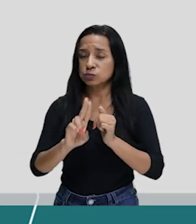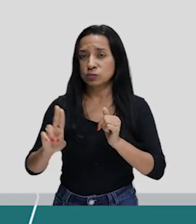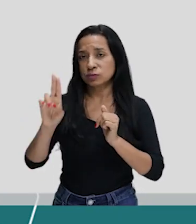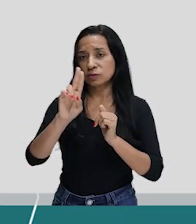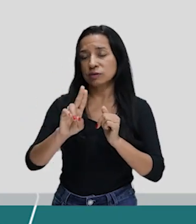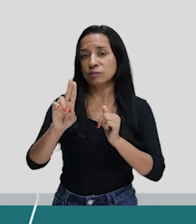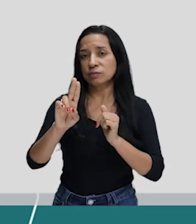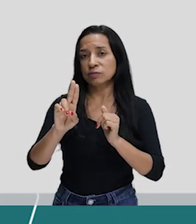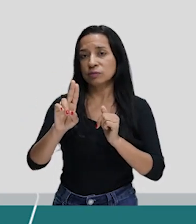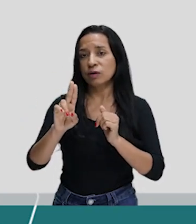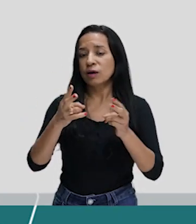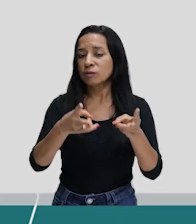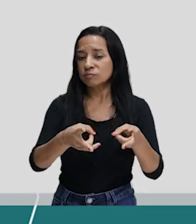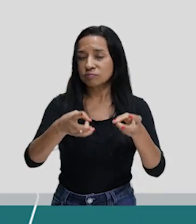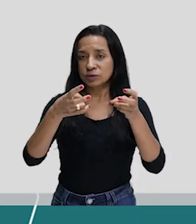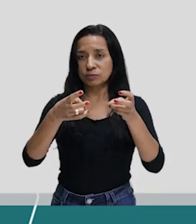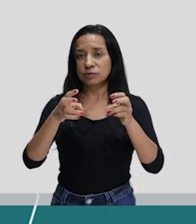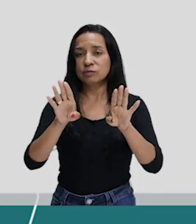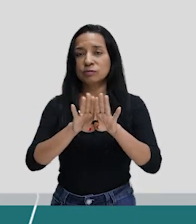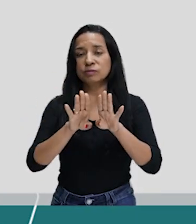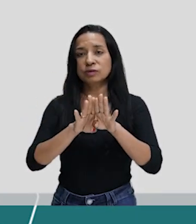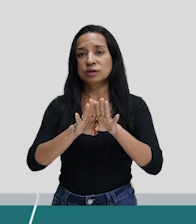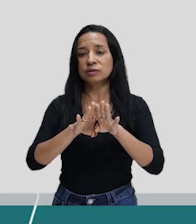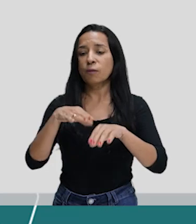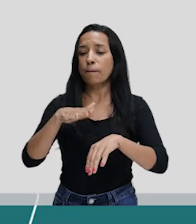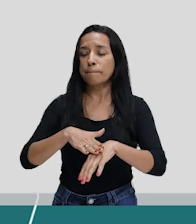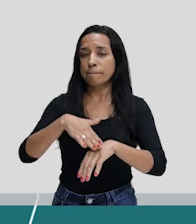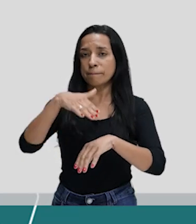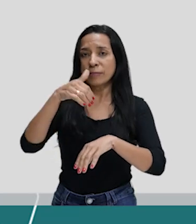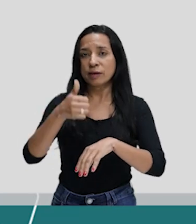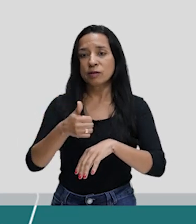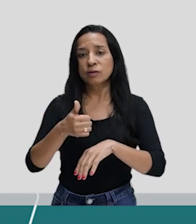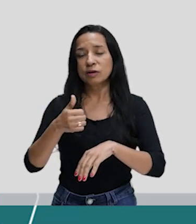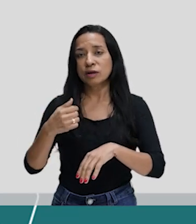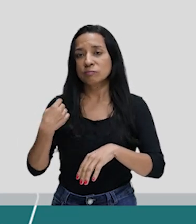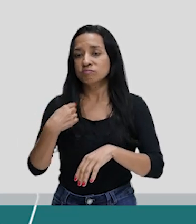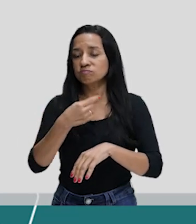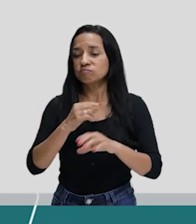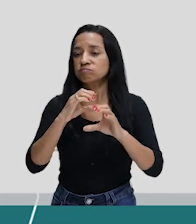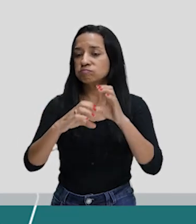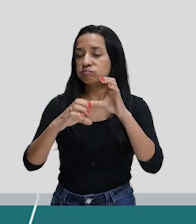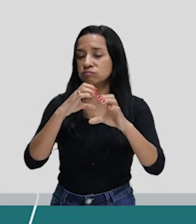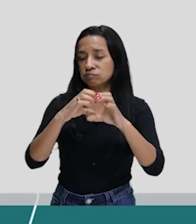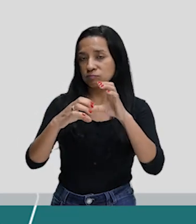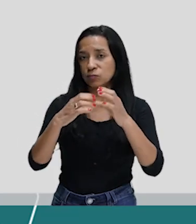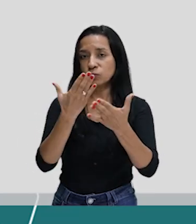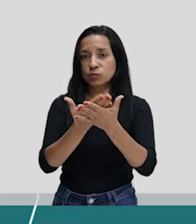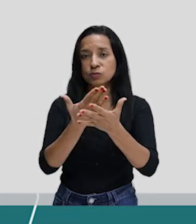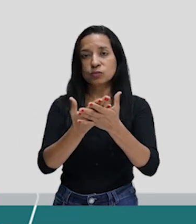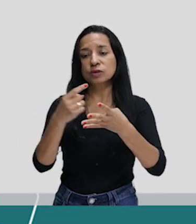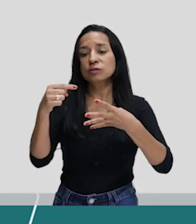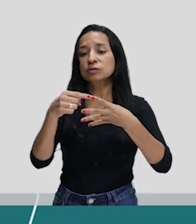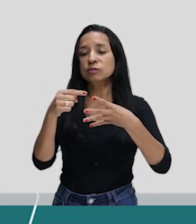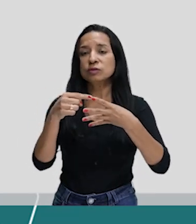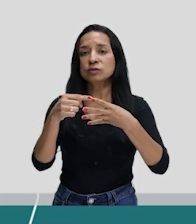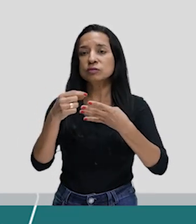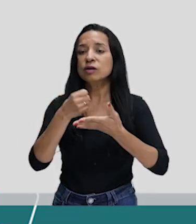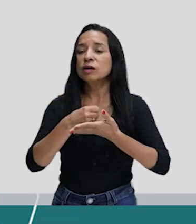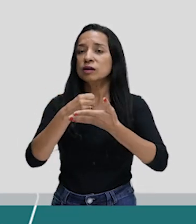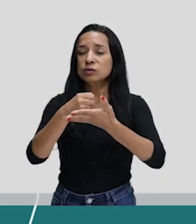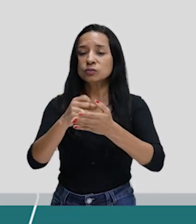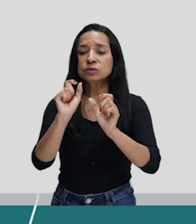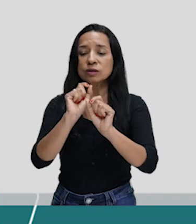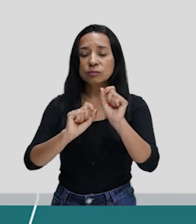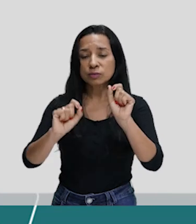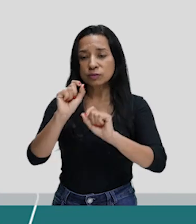melhorar a nossa comunicação, certo? Então, ó, estudar o simbolismo vai contribuir para quê? Para